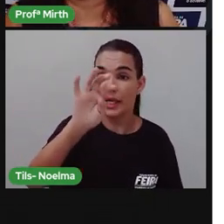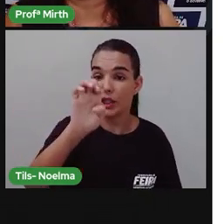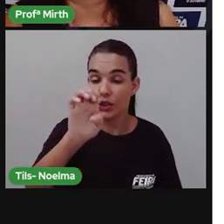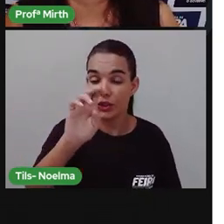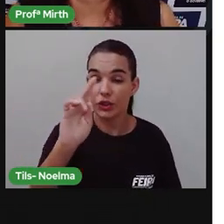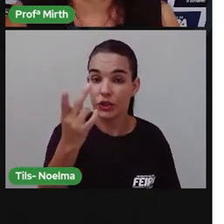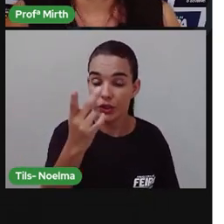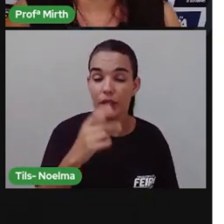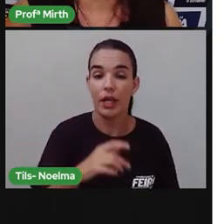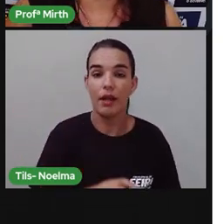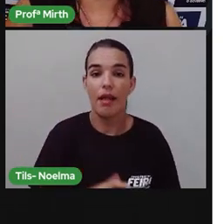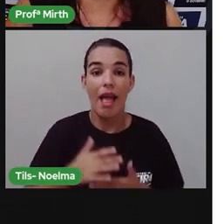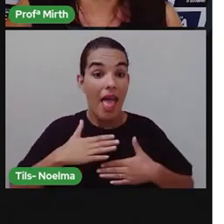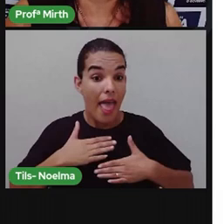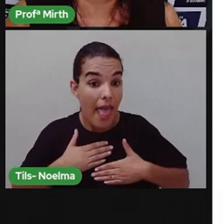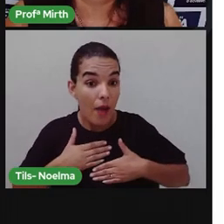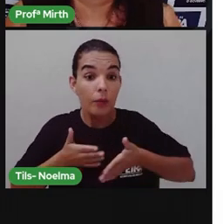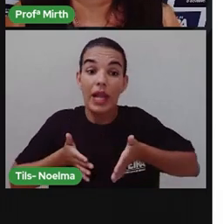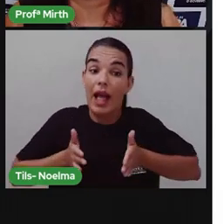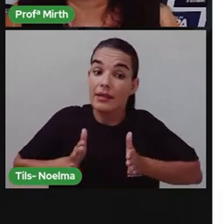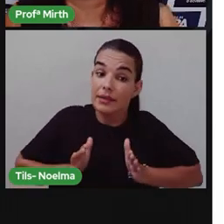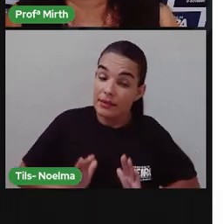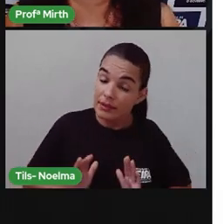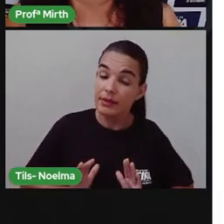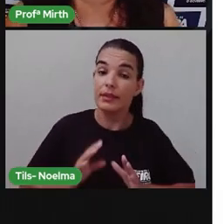Maria da Vitória, no dia 6 de janeiro de 1990,